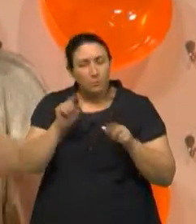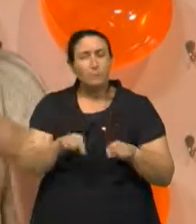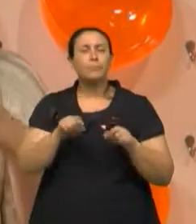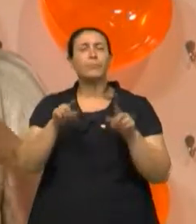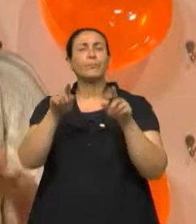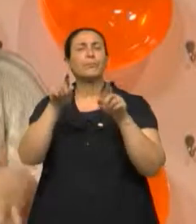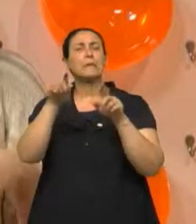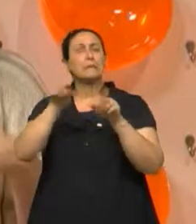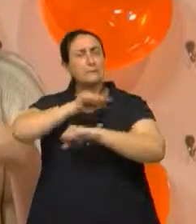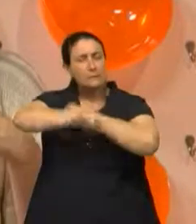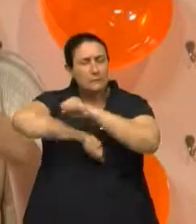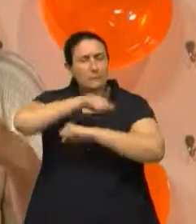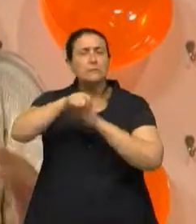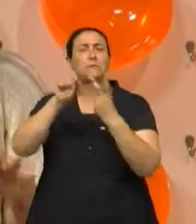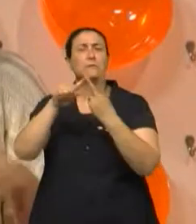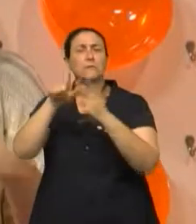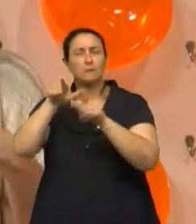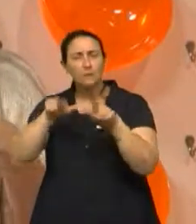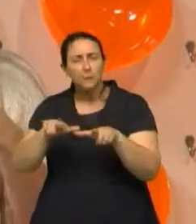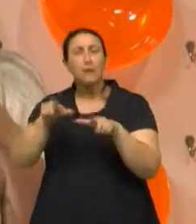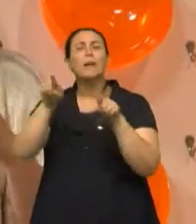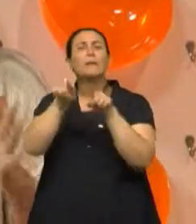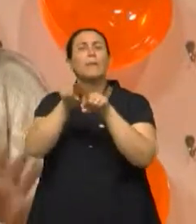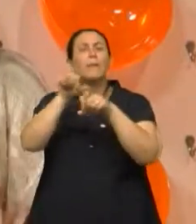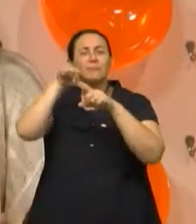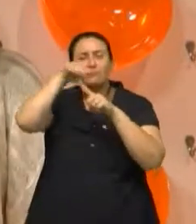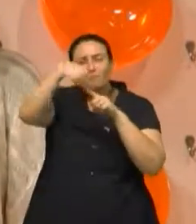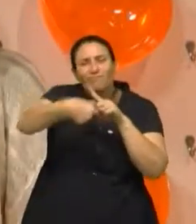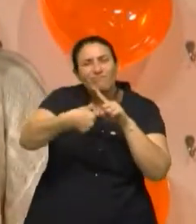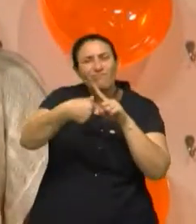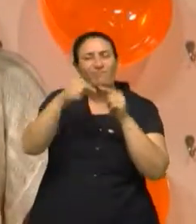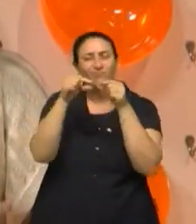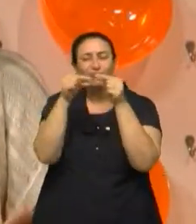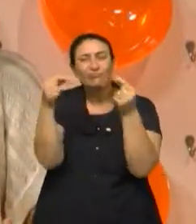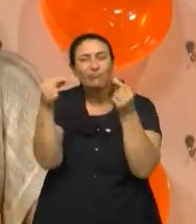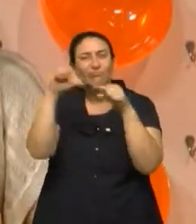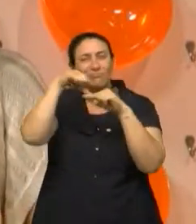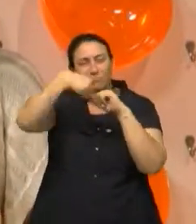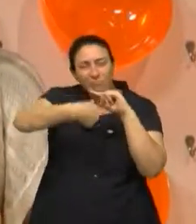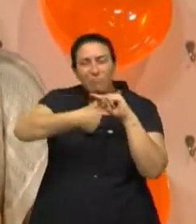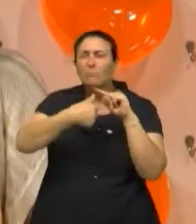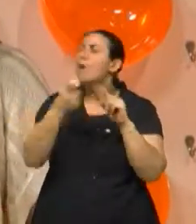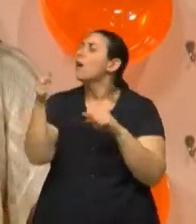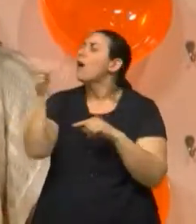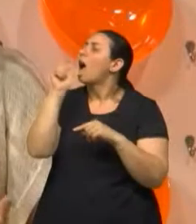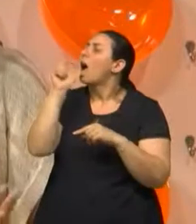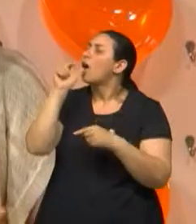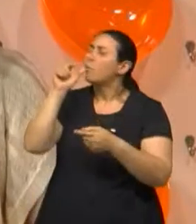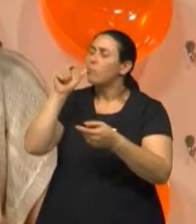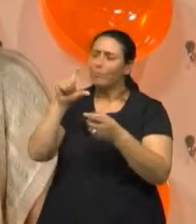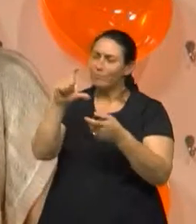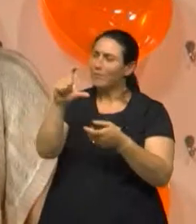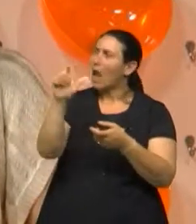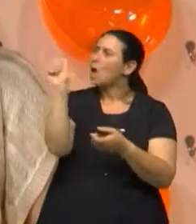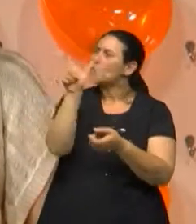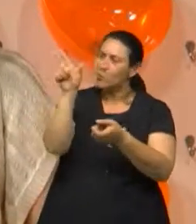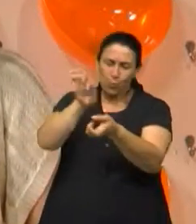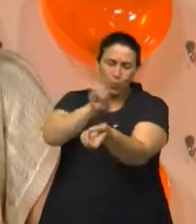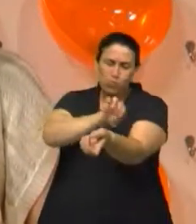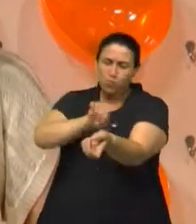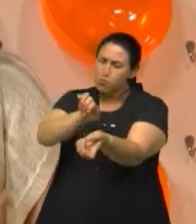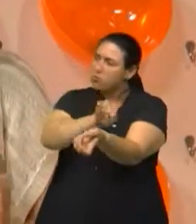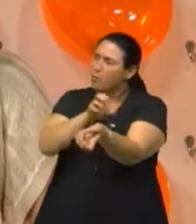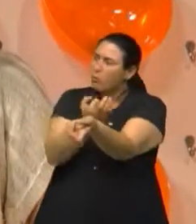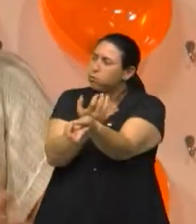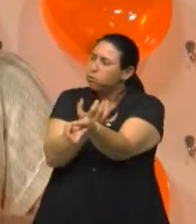Então, ataduras, gases, band-aids, podem ser... Água oxigenada para limpeza? Não, não tem necessidade. A o